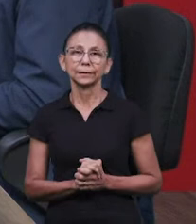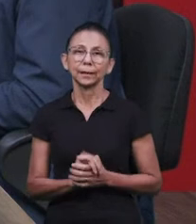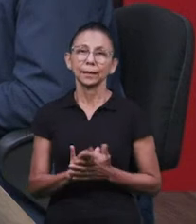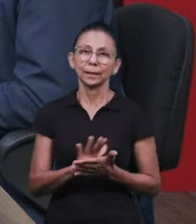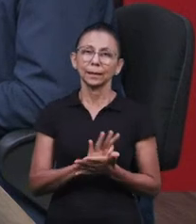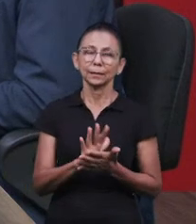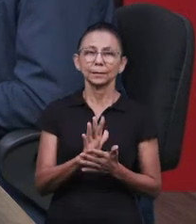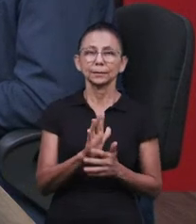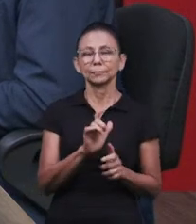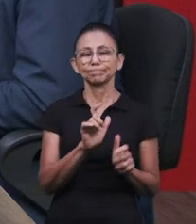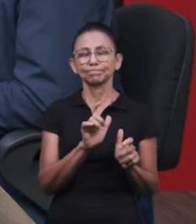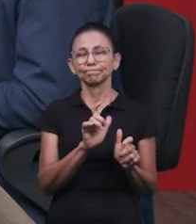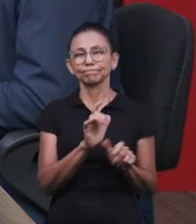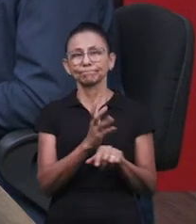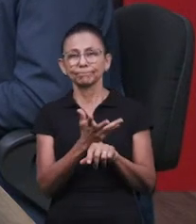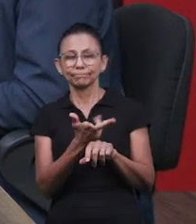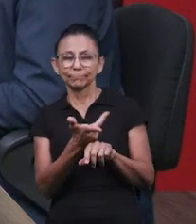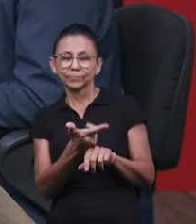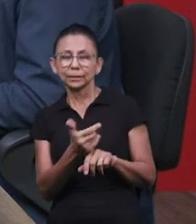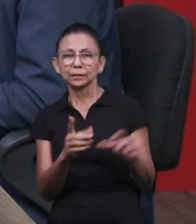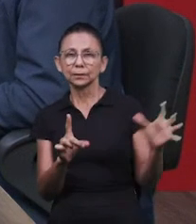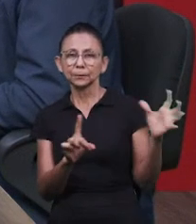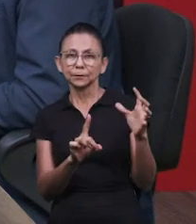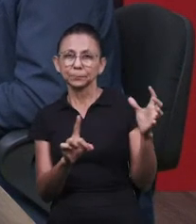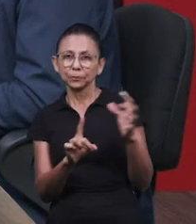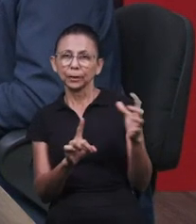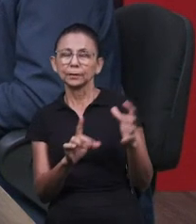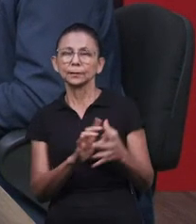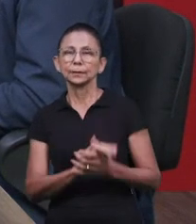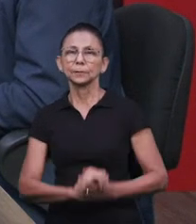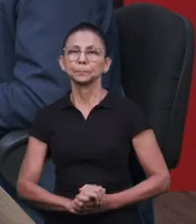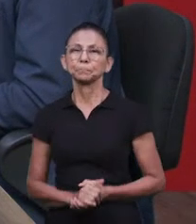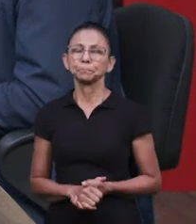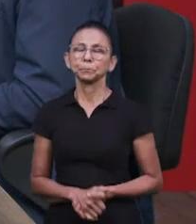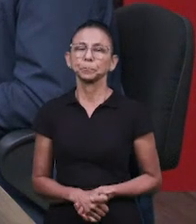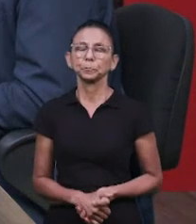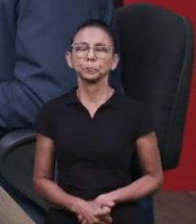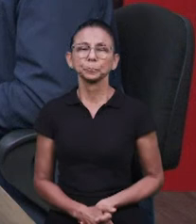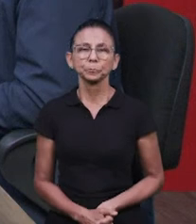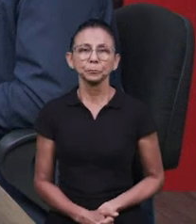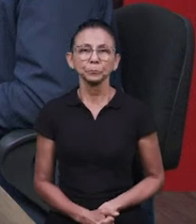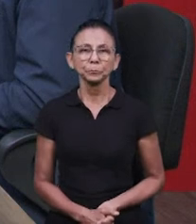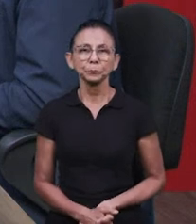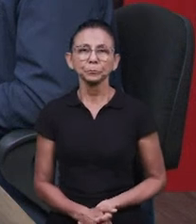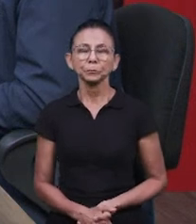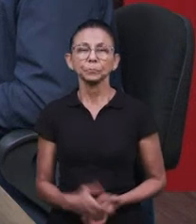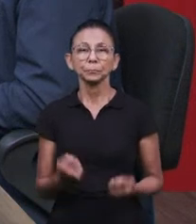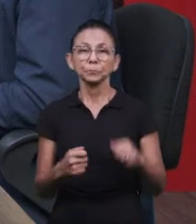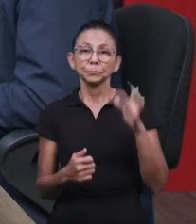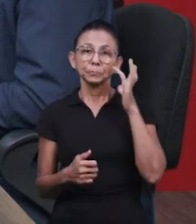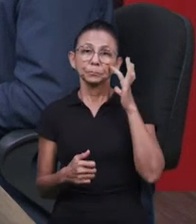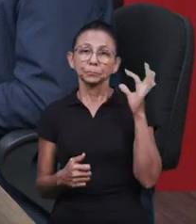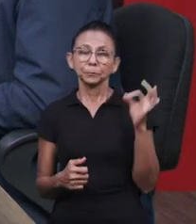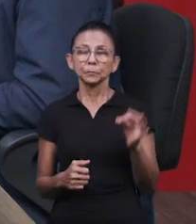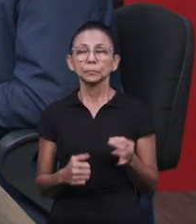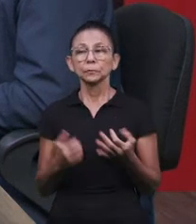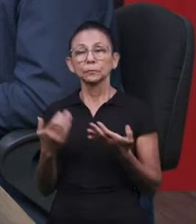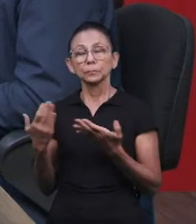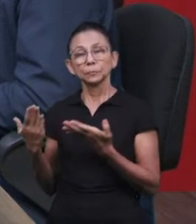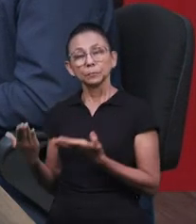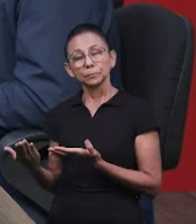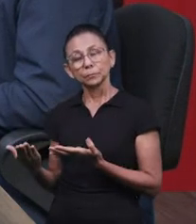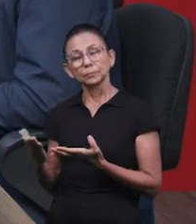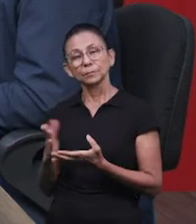flores na vinha, né? Vem para trazer prejuízo, né? E é isso que nós temos que ter cuidado. Então vamos lá. Como sugerido pelo